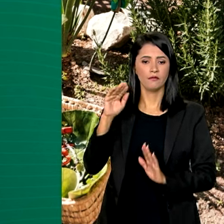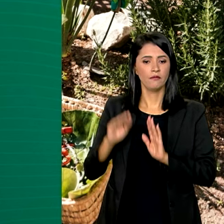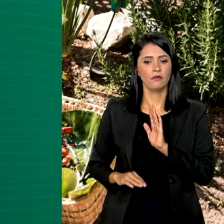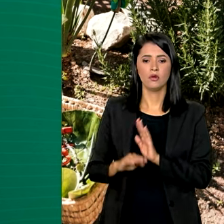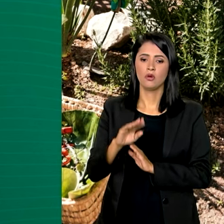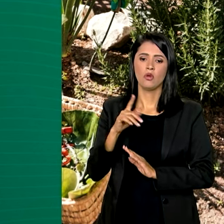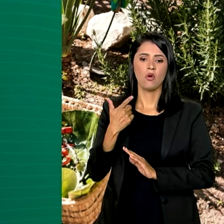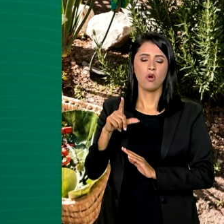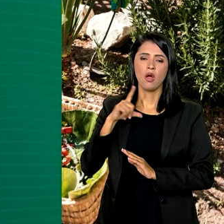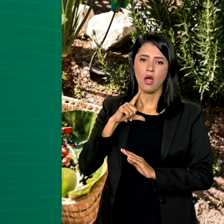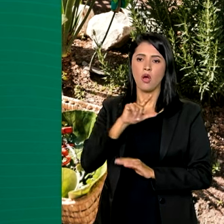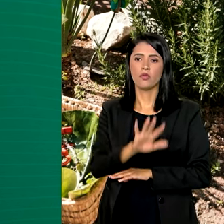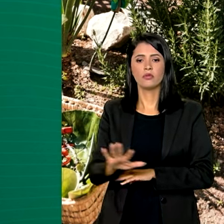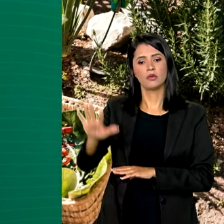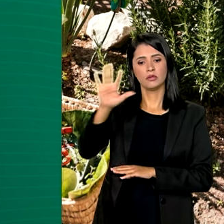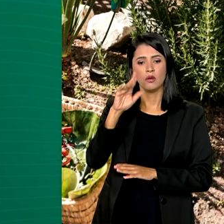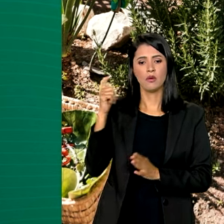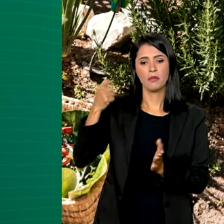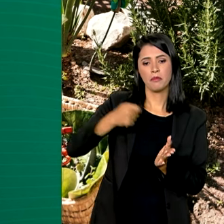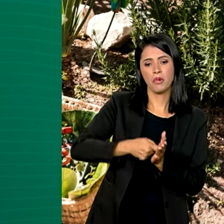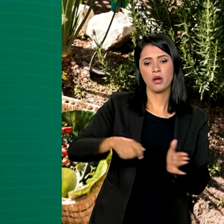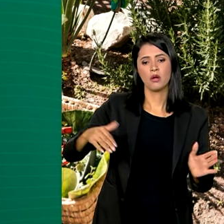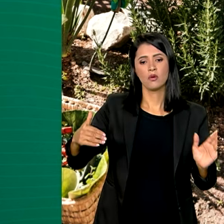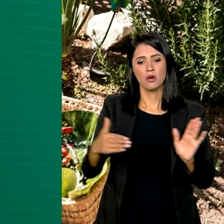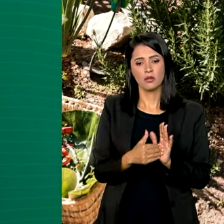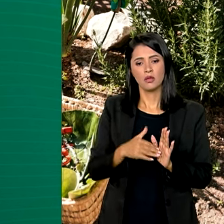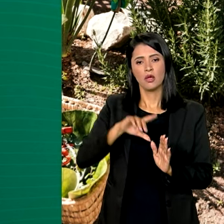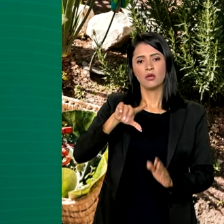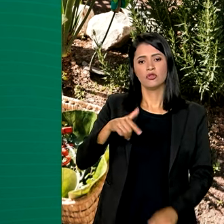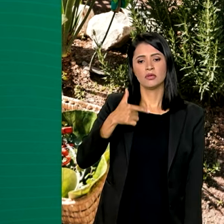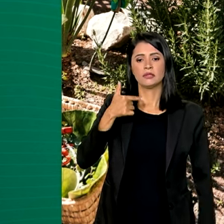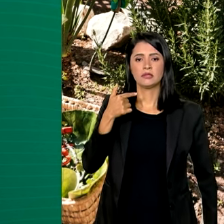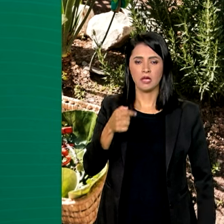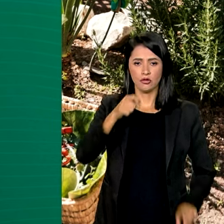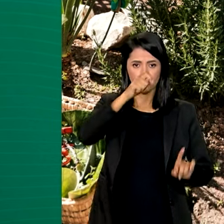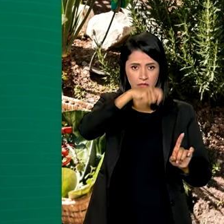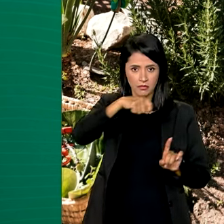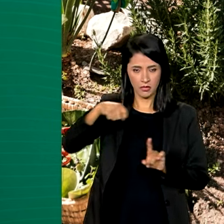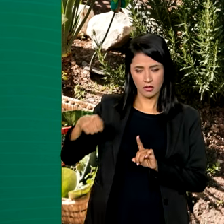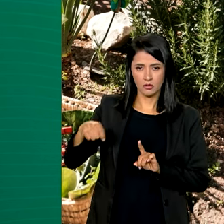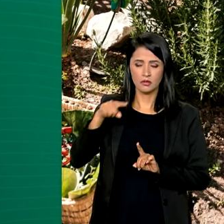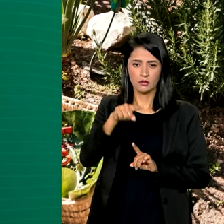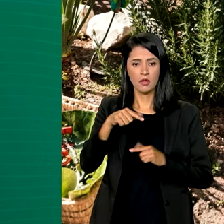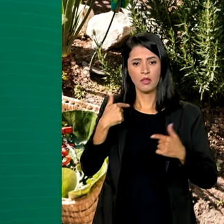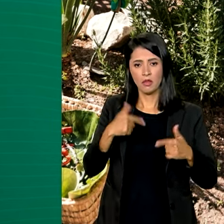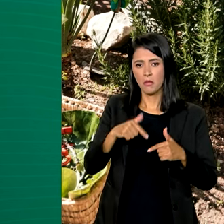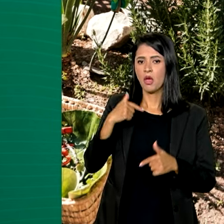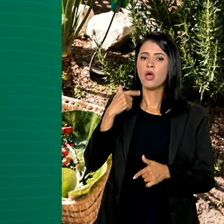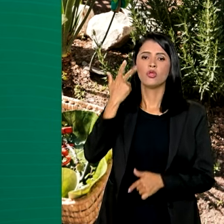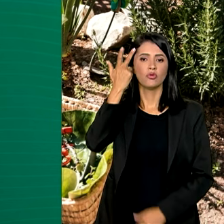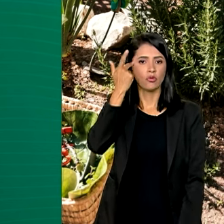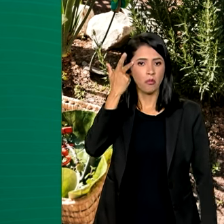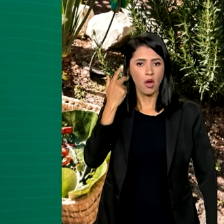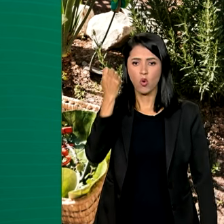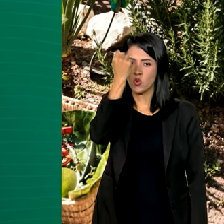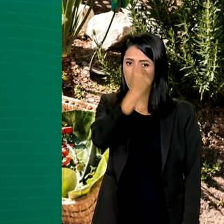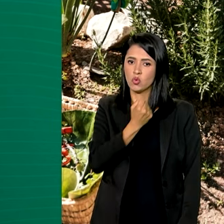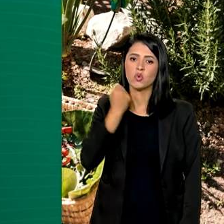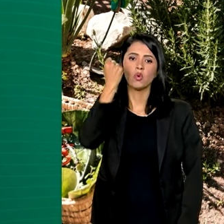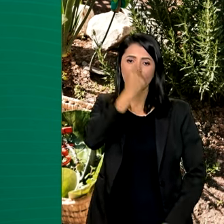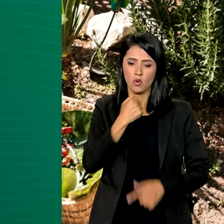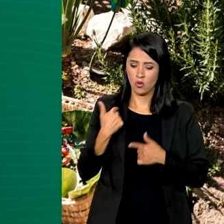ao mínimo nacional e pago até o dia 7 de cada mês, jornada normal de 8 horas